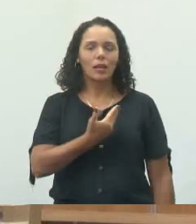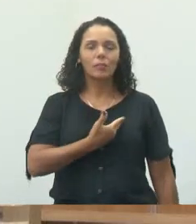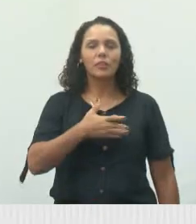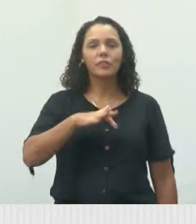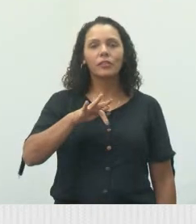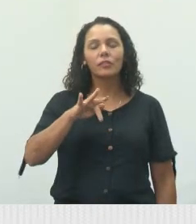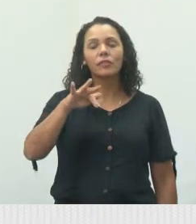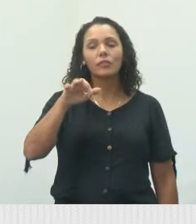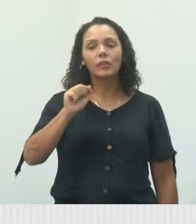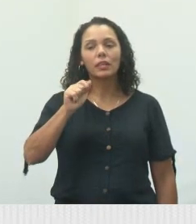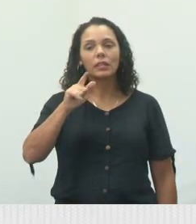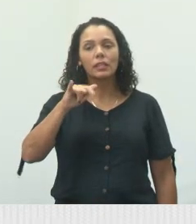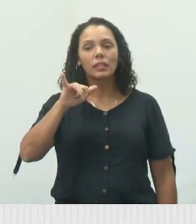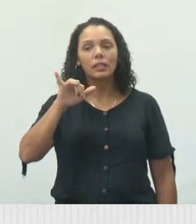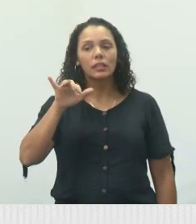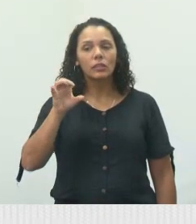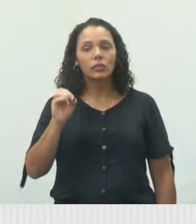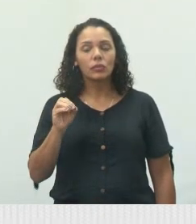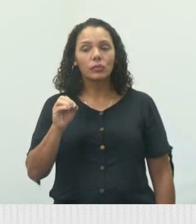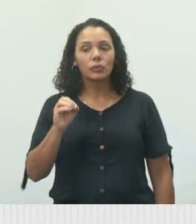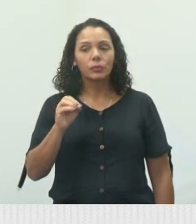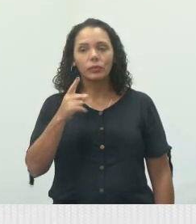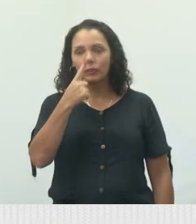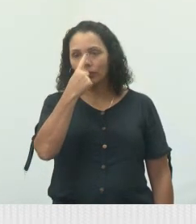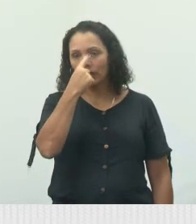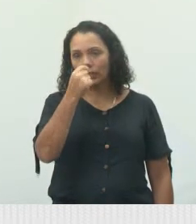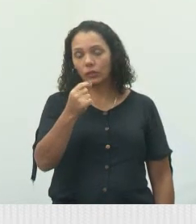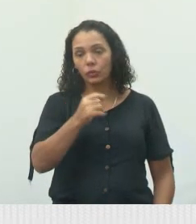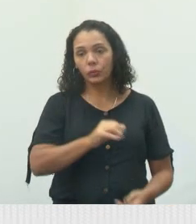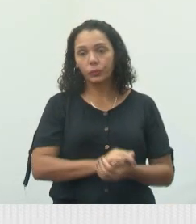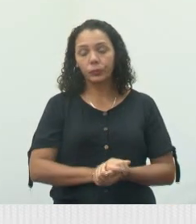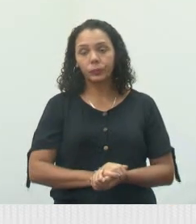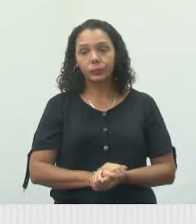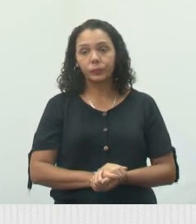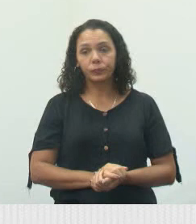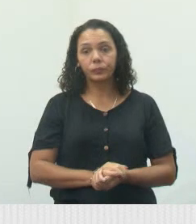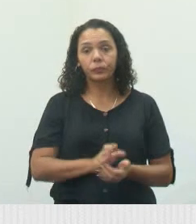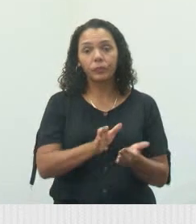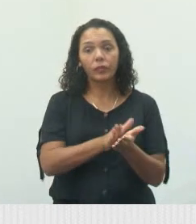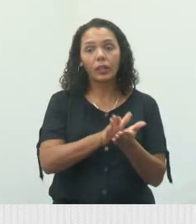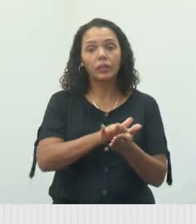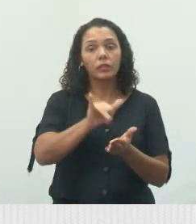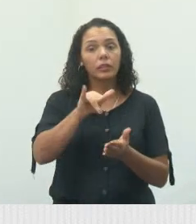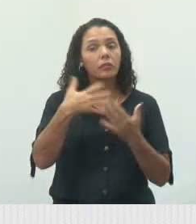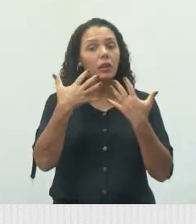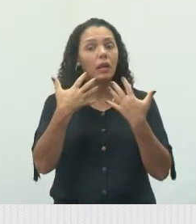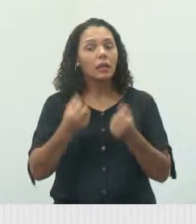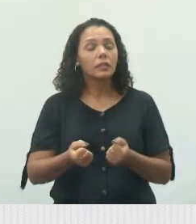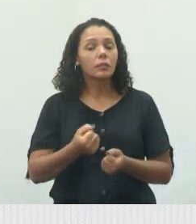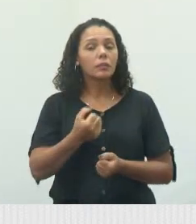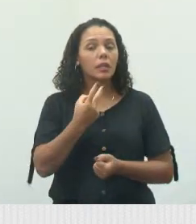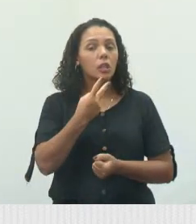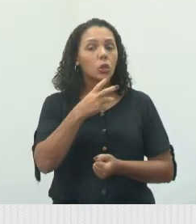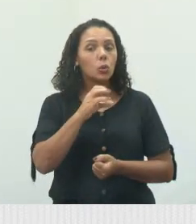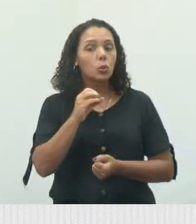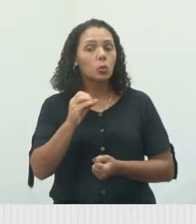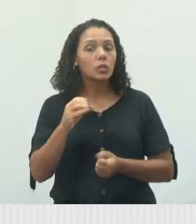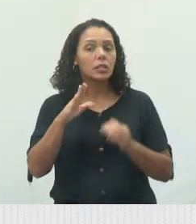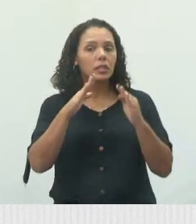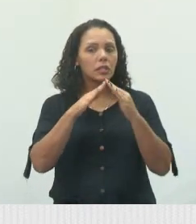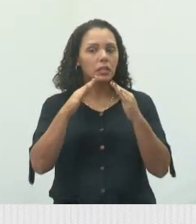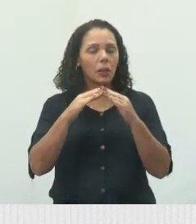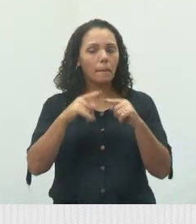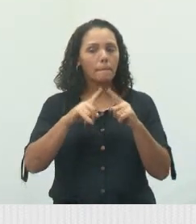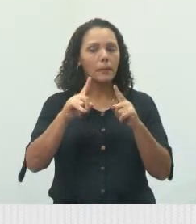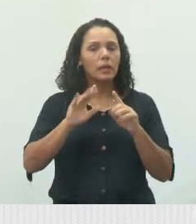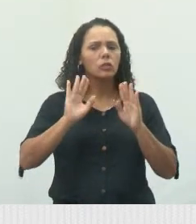Ramute, que Jacareí vai ser contemplada com 200... Aí está escrito até 200 unidades habitacionais. E o vereador Edgar